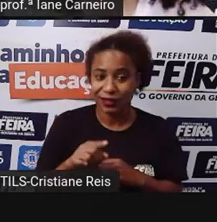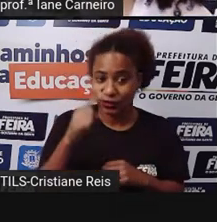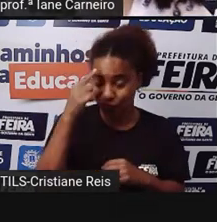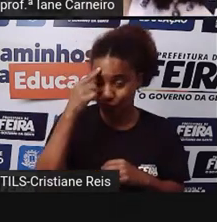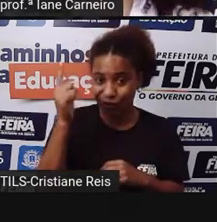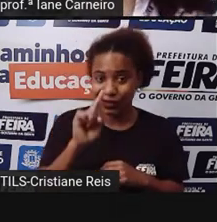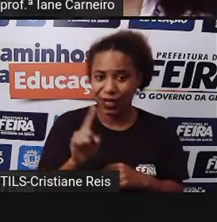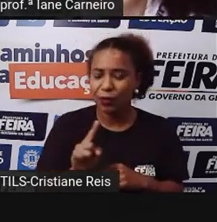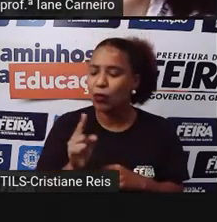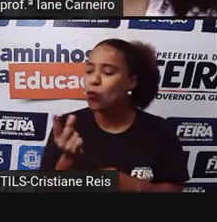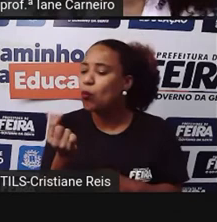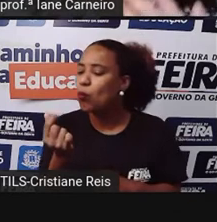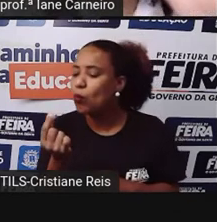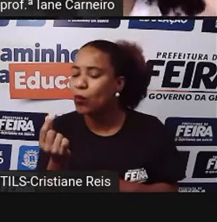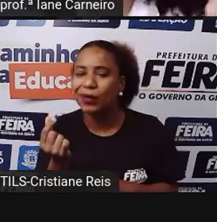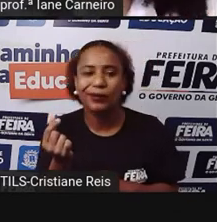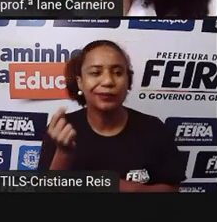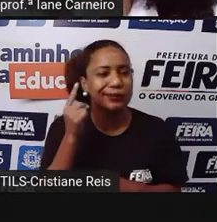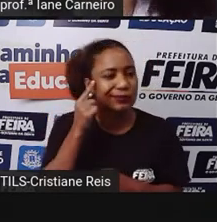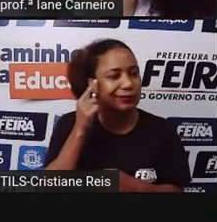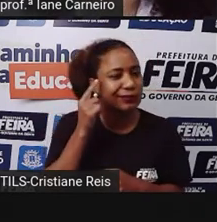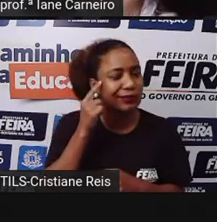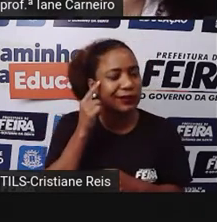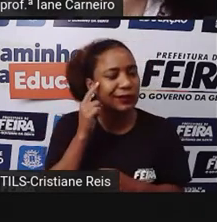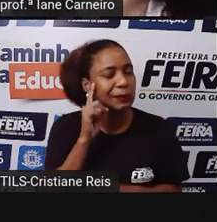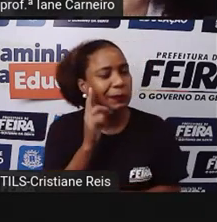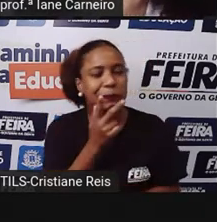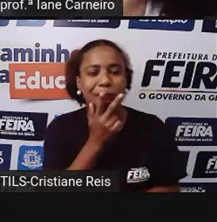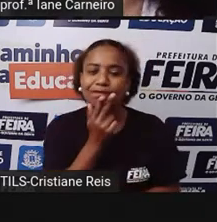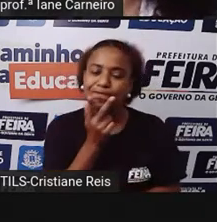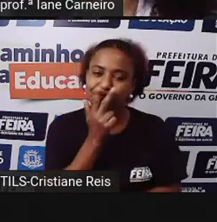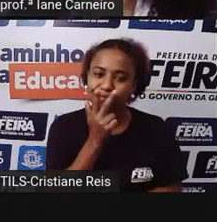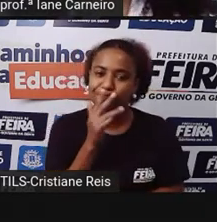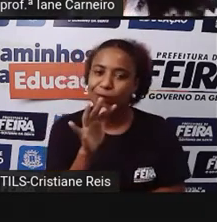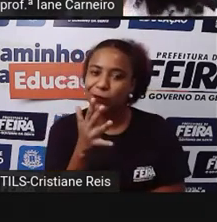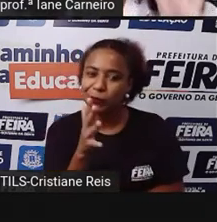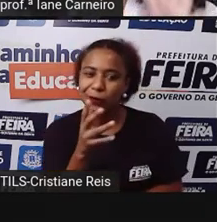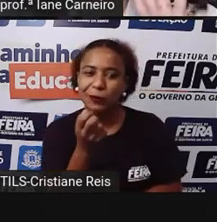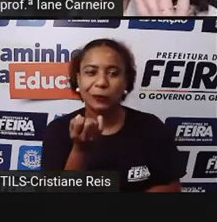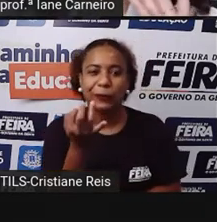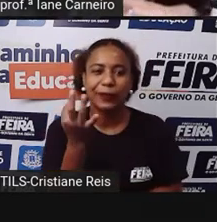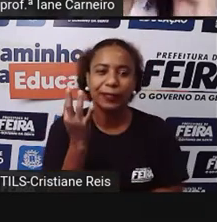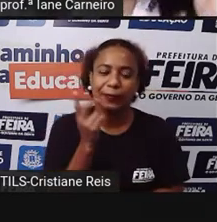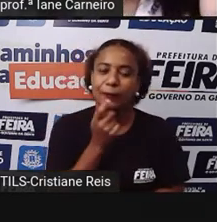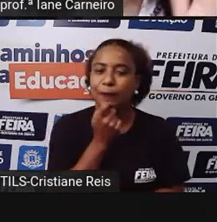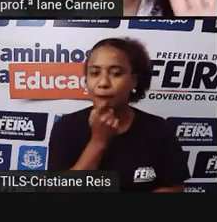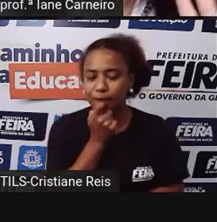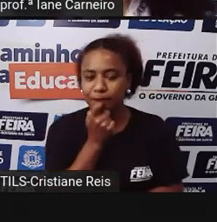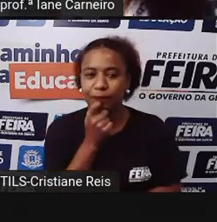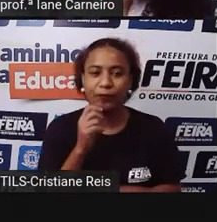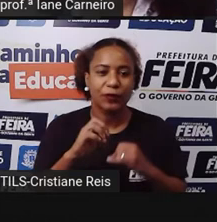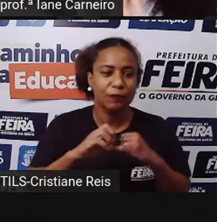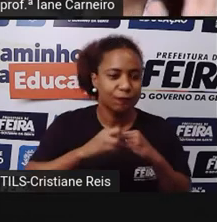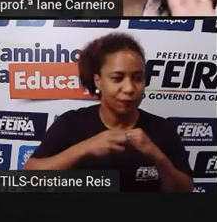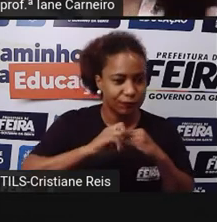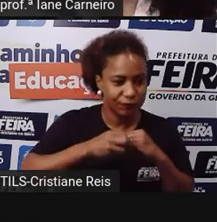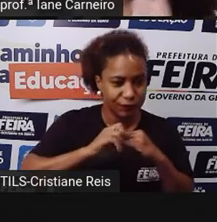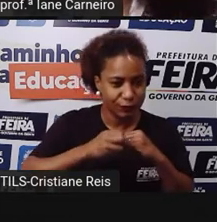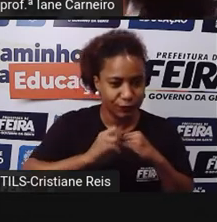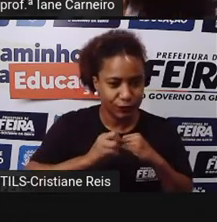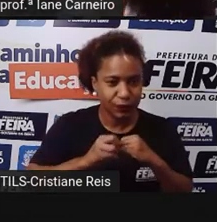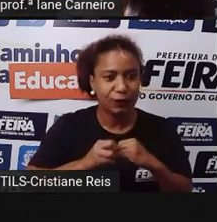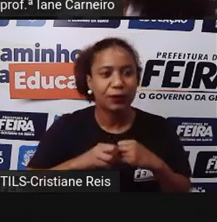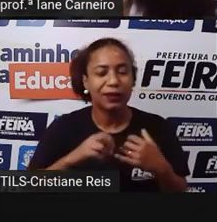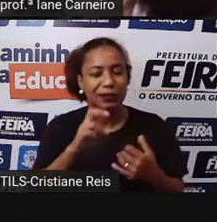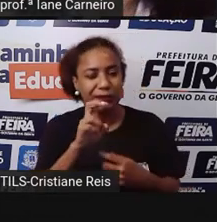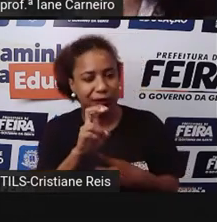exato do produto A gente pensa num valor Aproximado Né? Então O feijão É mais ou menos Cinco,